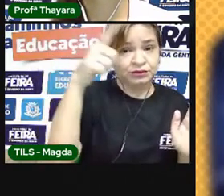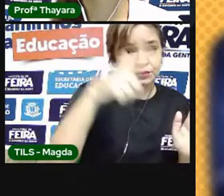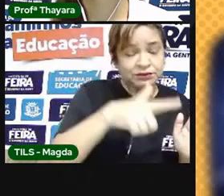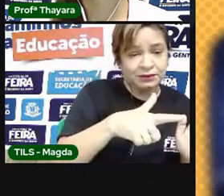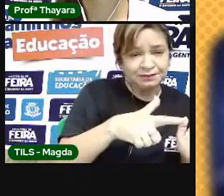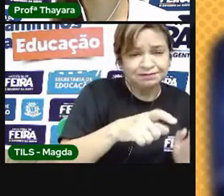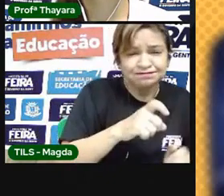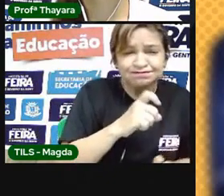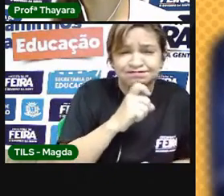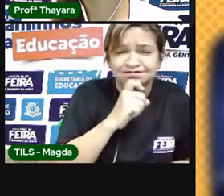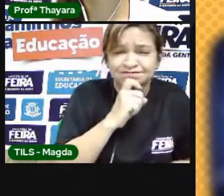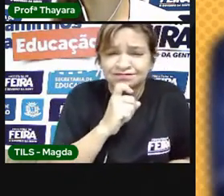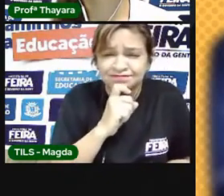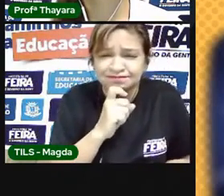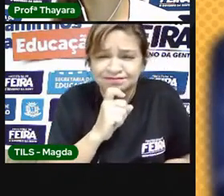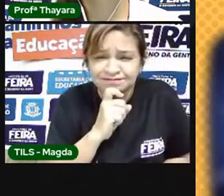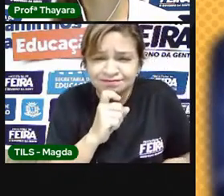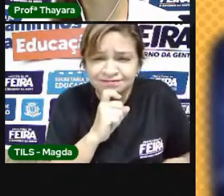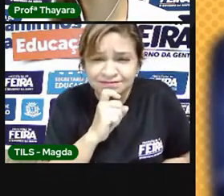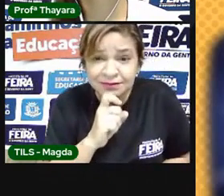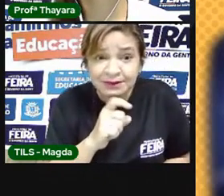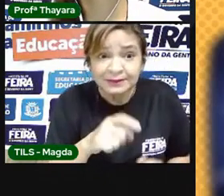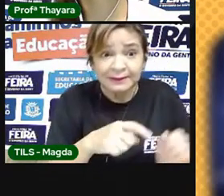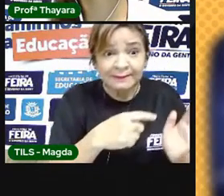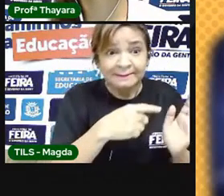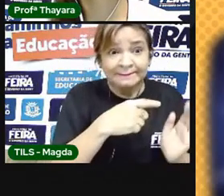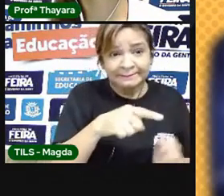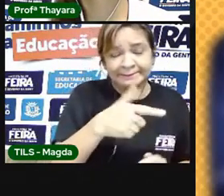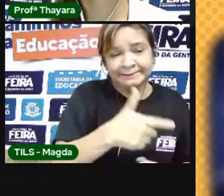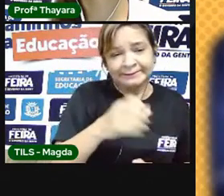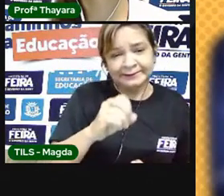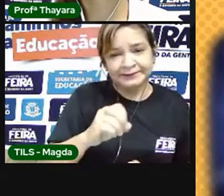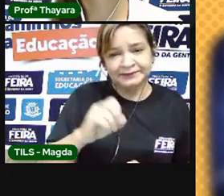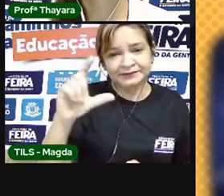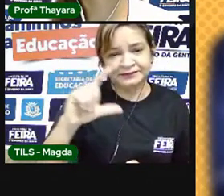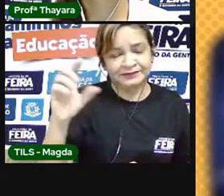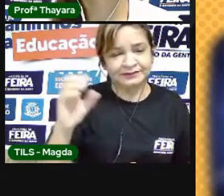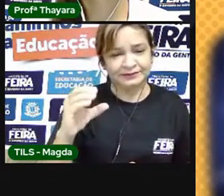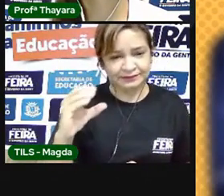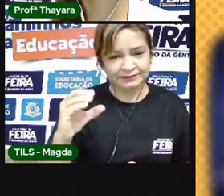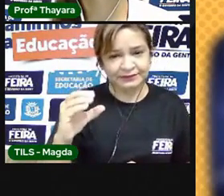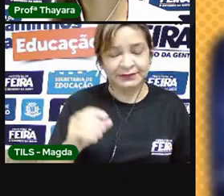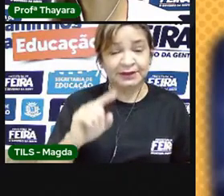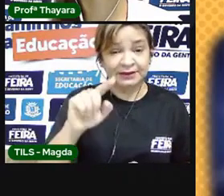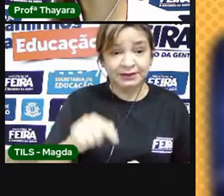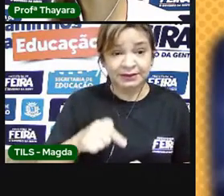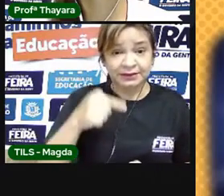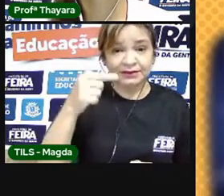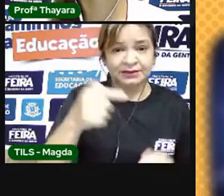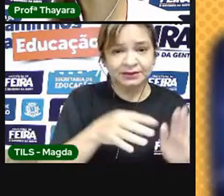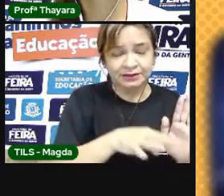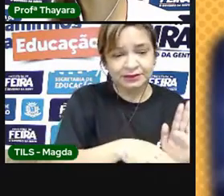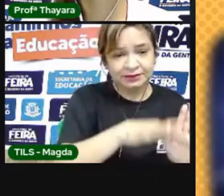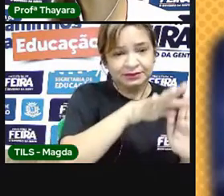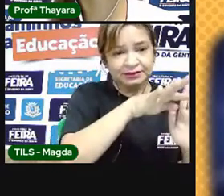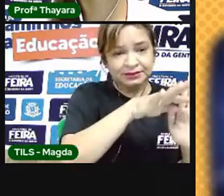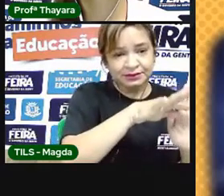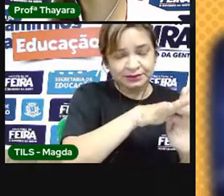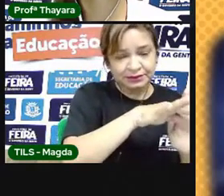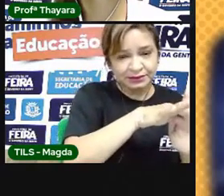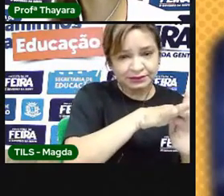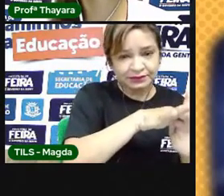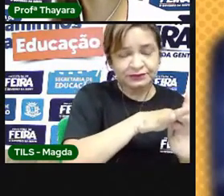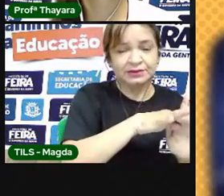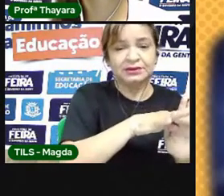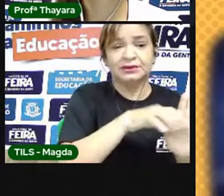fria, podendo chegar a menos cem graus Celsius. Depois, vem a atmosfera. E aqui